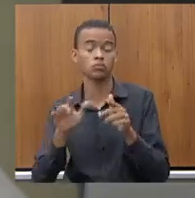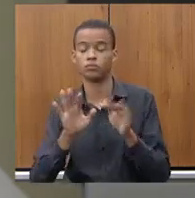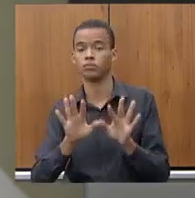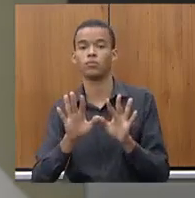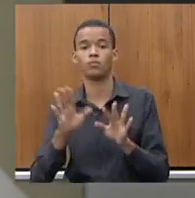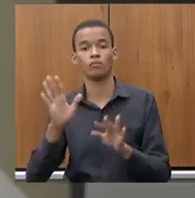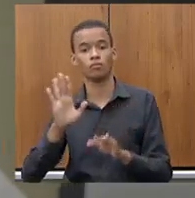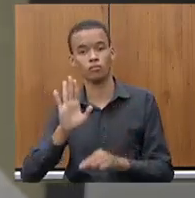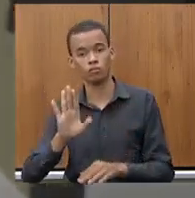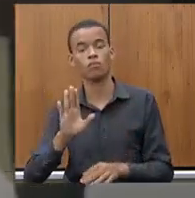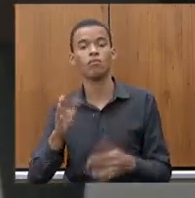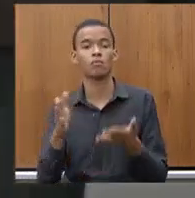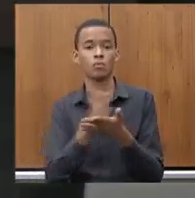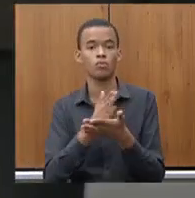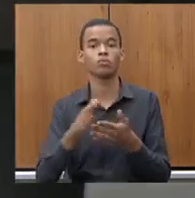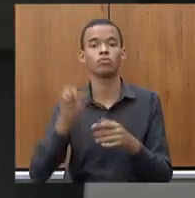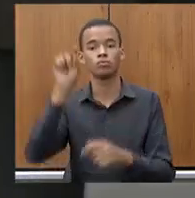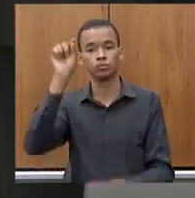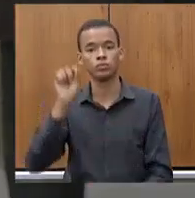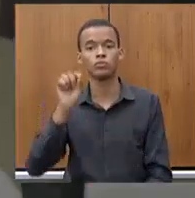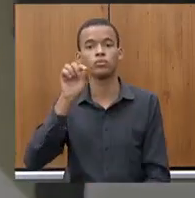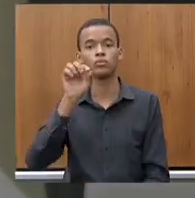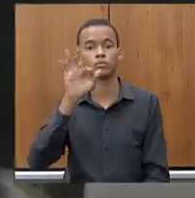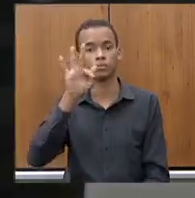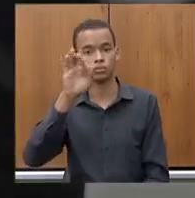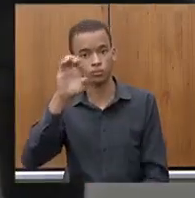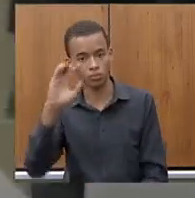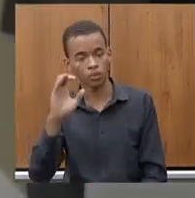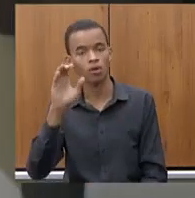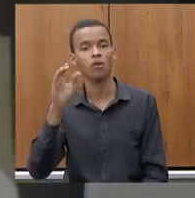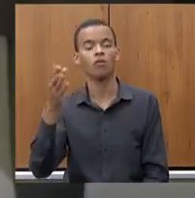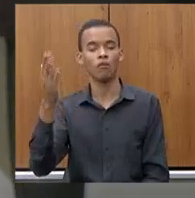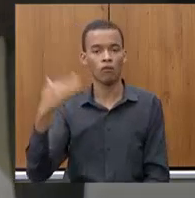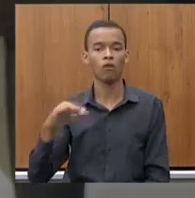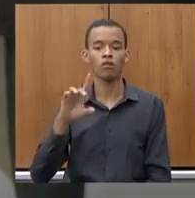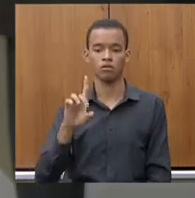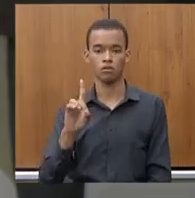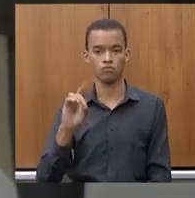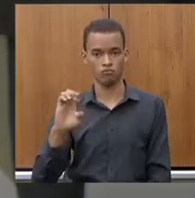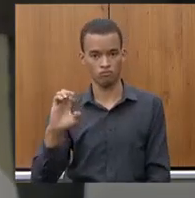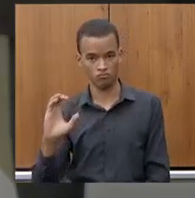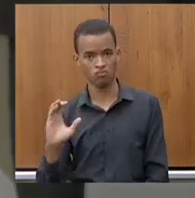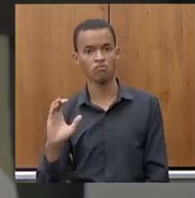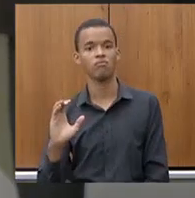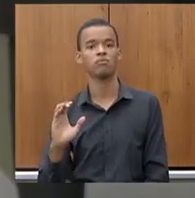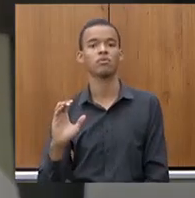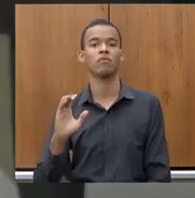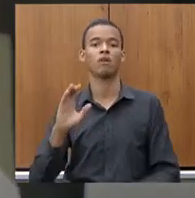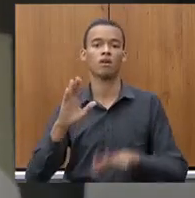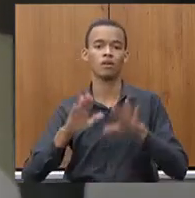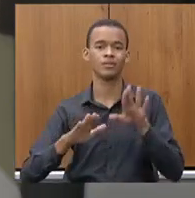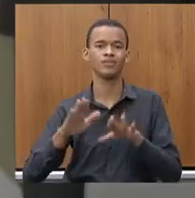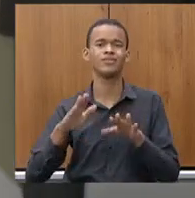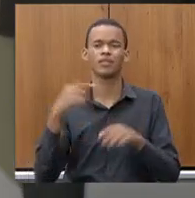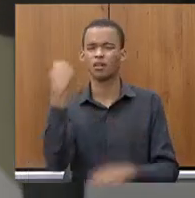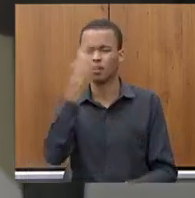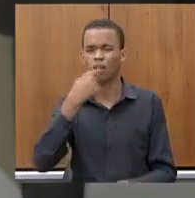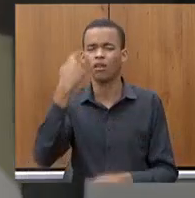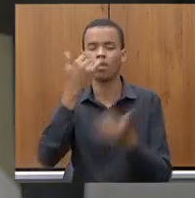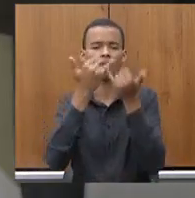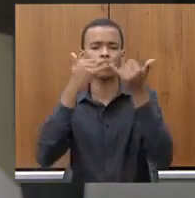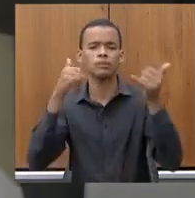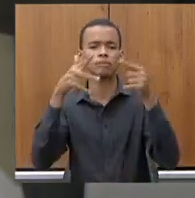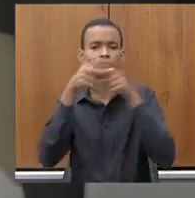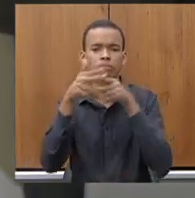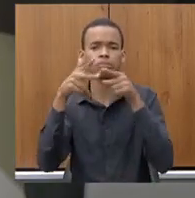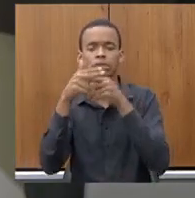e DEC da CEMIG nunca foram tão bons, de horas, de interrupção de energia. Vão